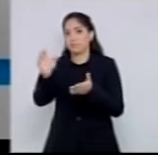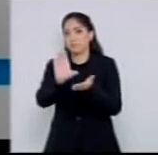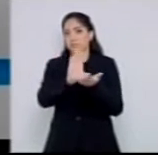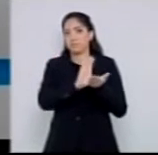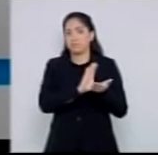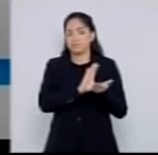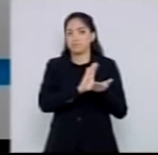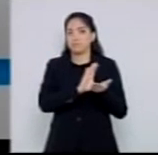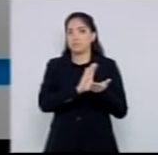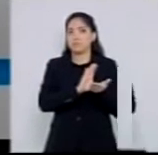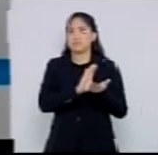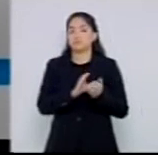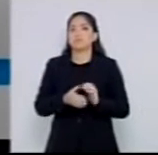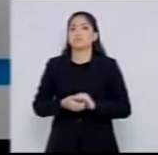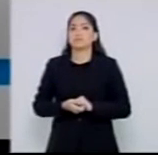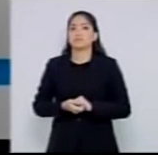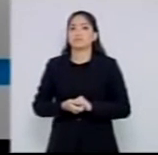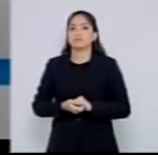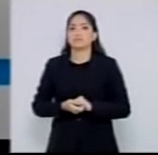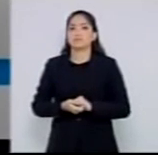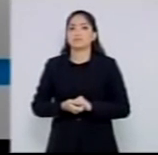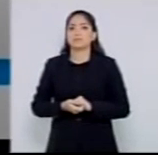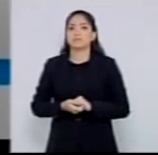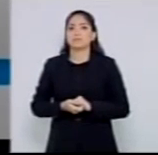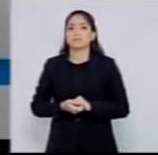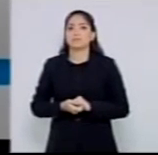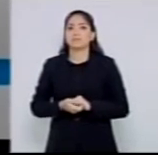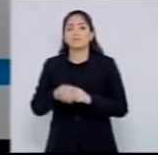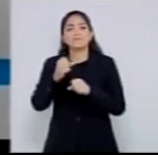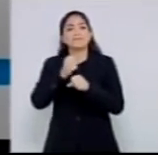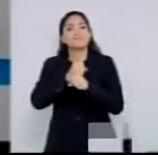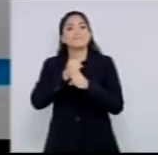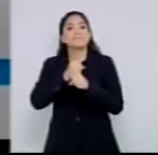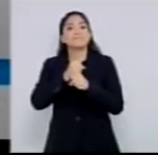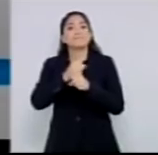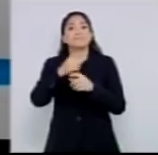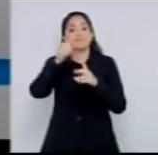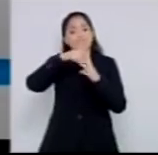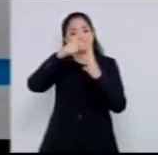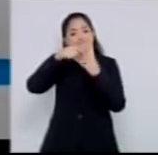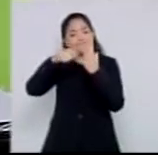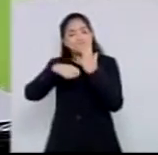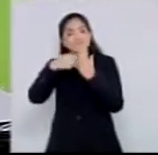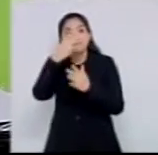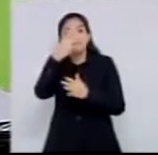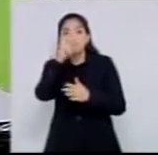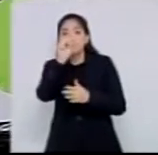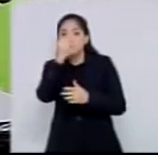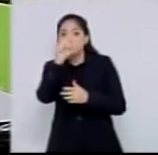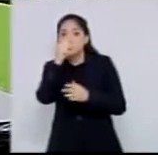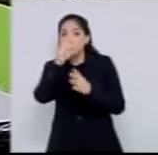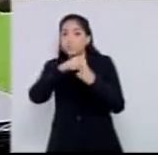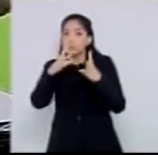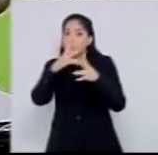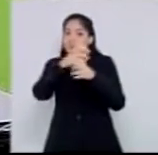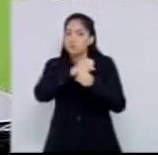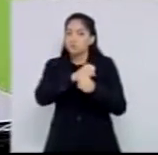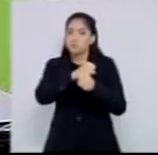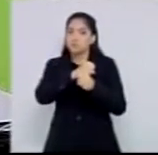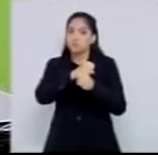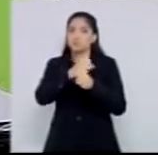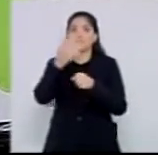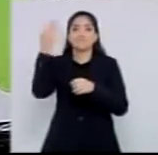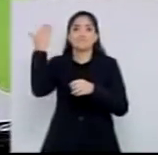de fevereiro de 2013, 28 meses atrás. 28 meses atrás. Pode passar a próxima.